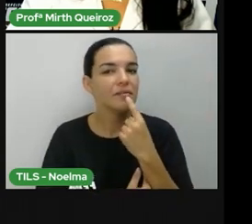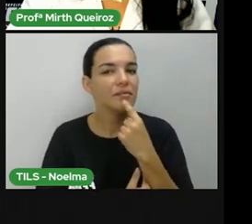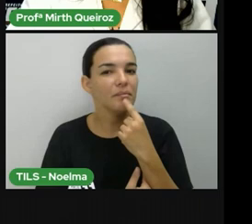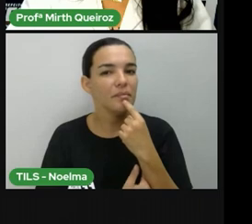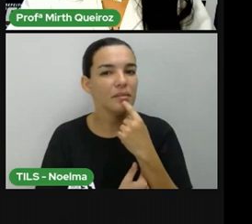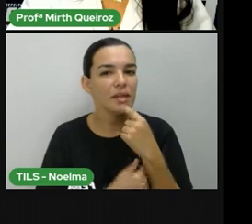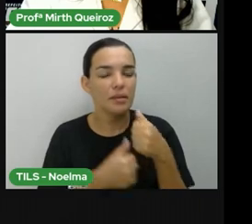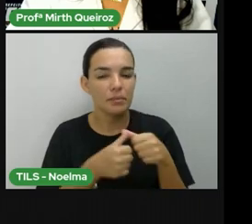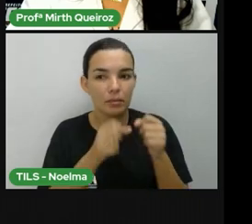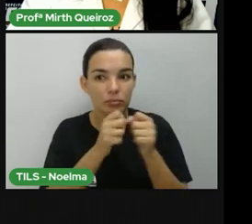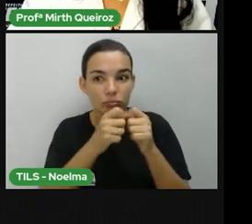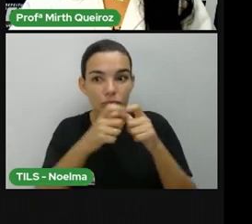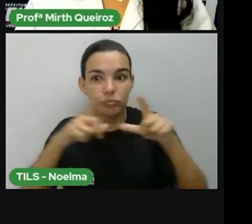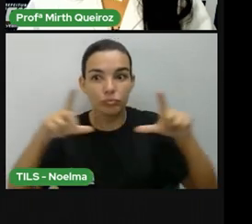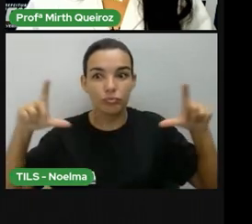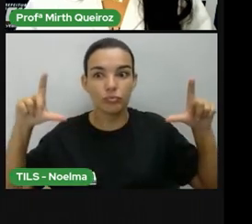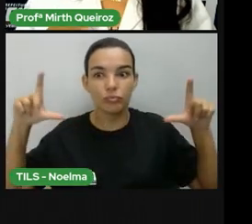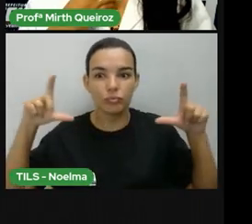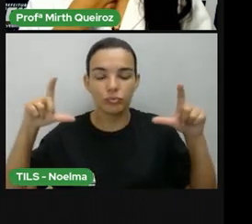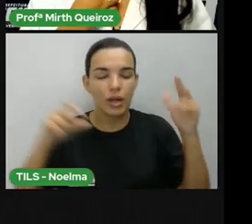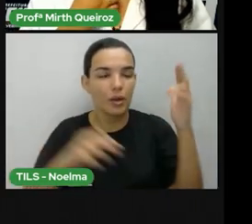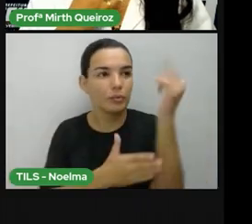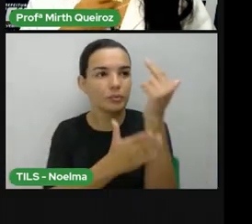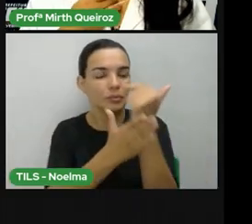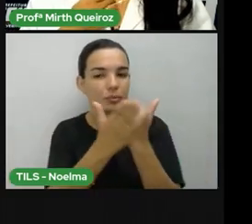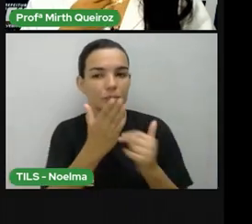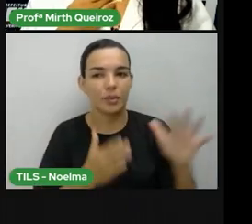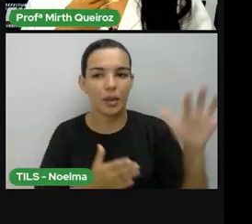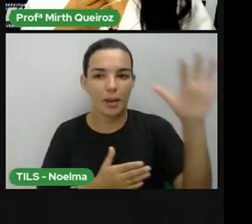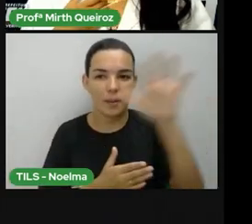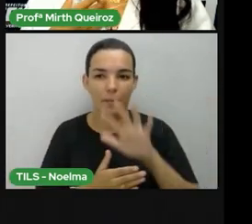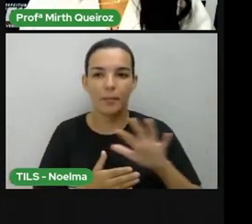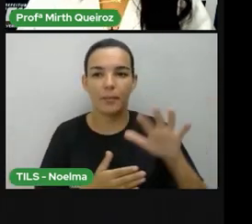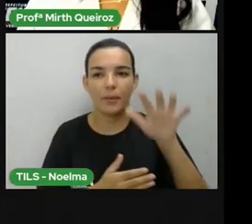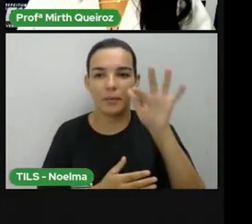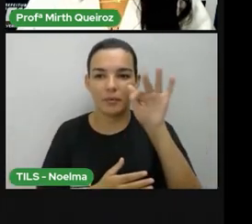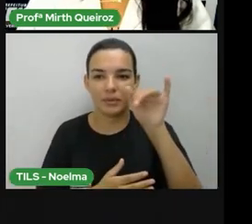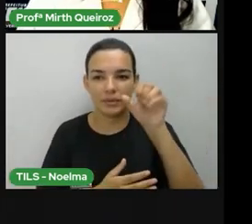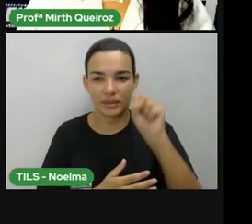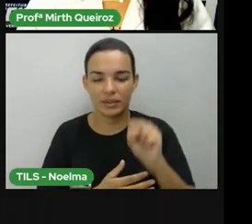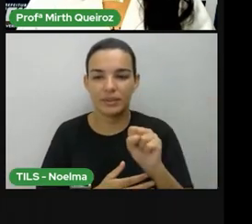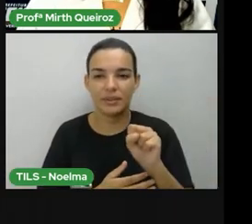aqui do lado, que é Feira de Santana, uma região, e região metropolitana, né?